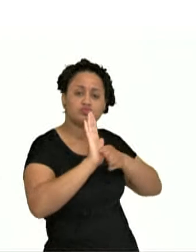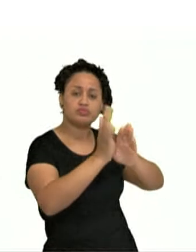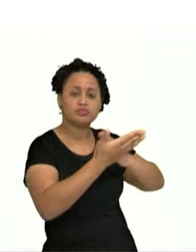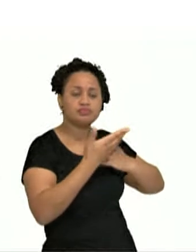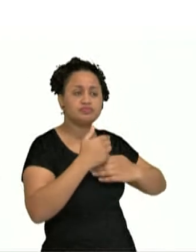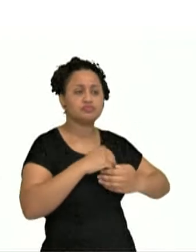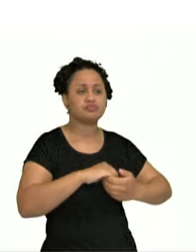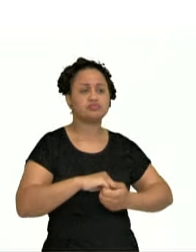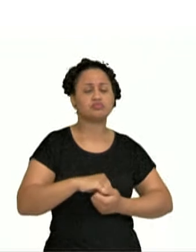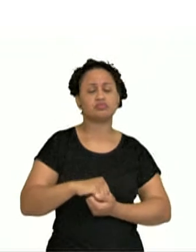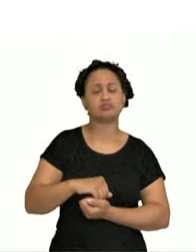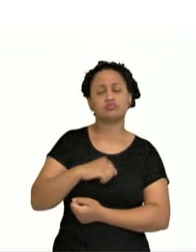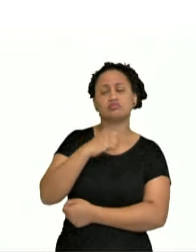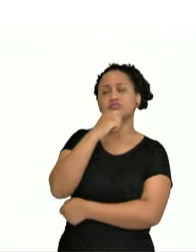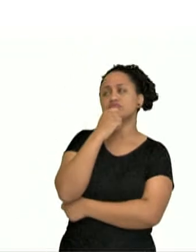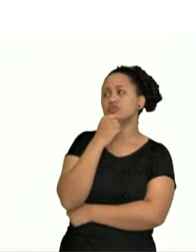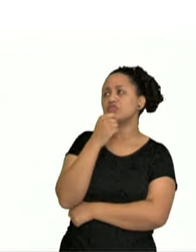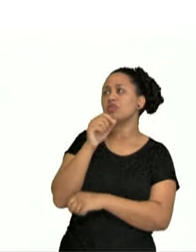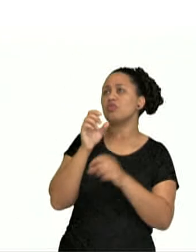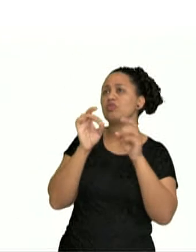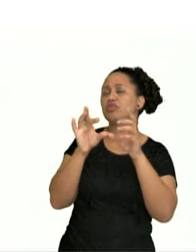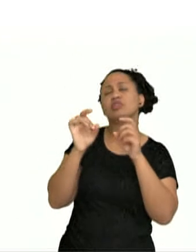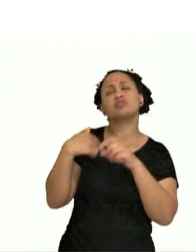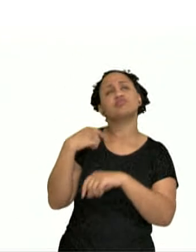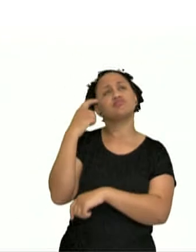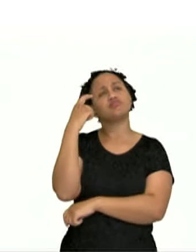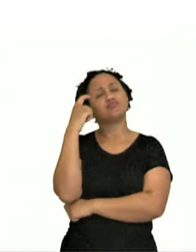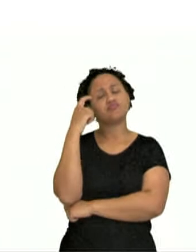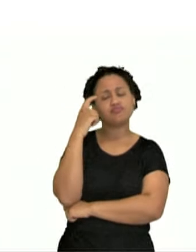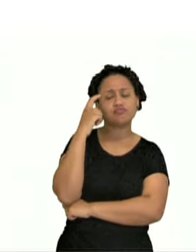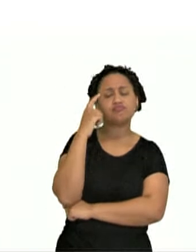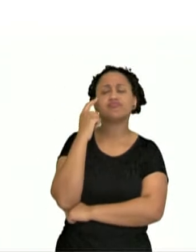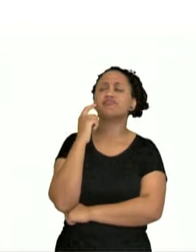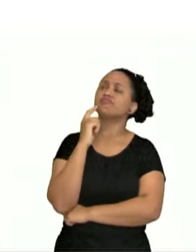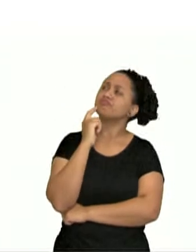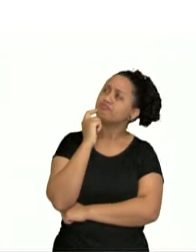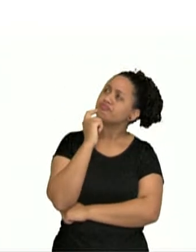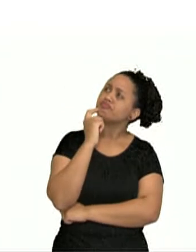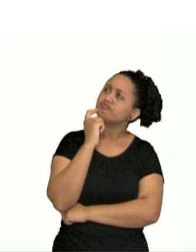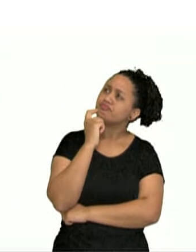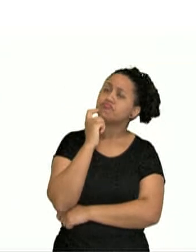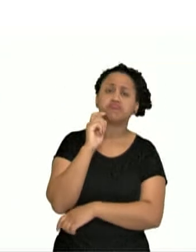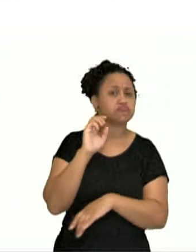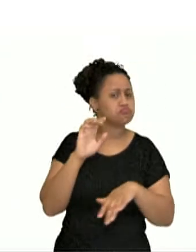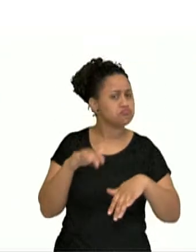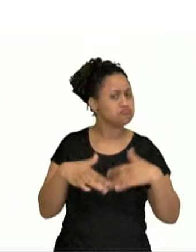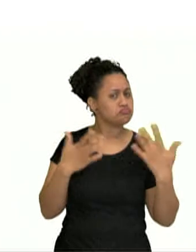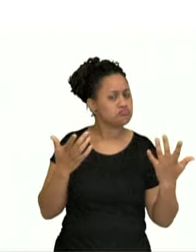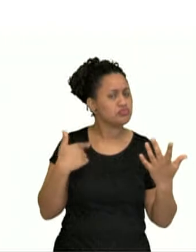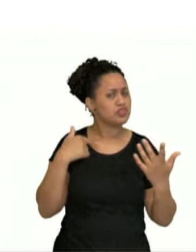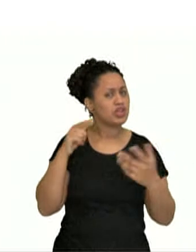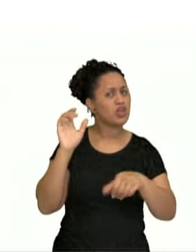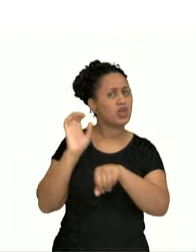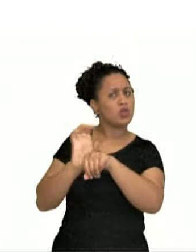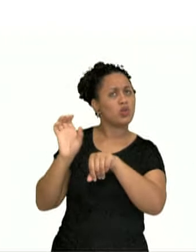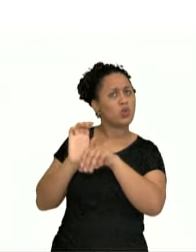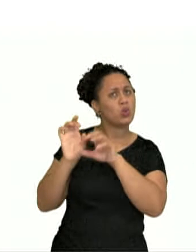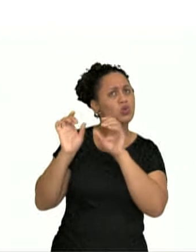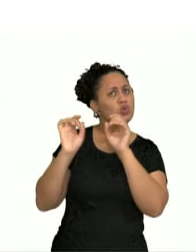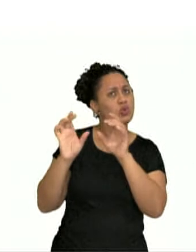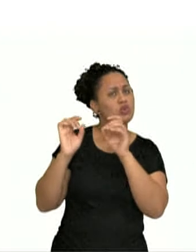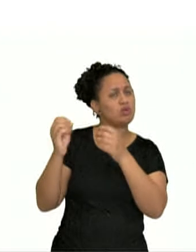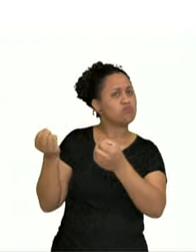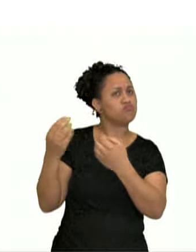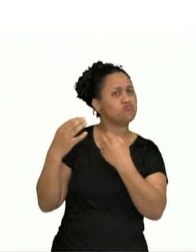muito pensativo, reflexivo, né? Então naquele curso de vendas não